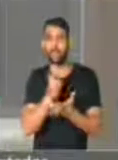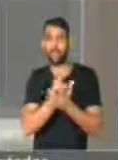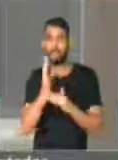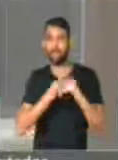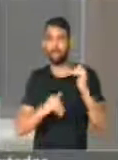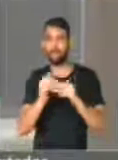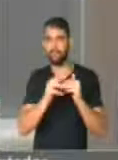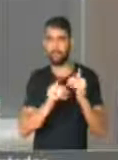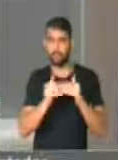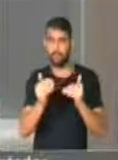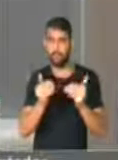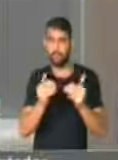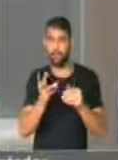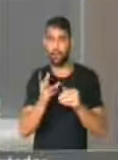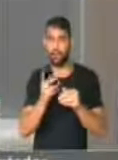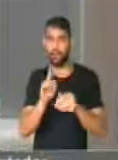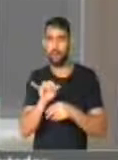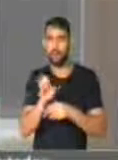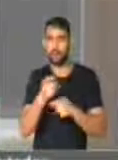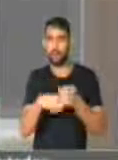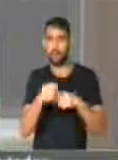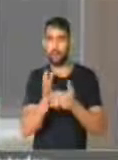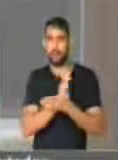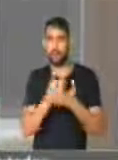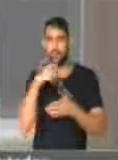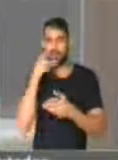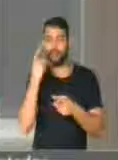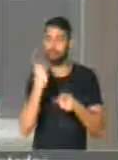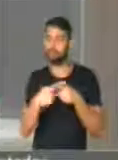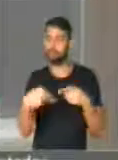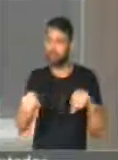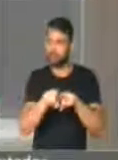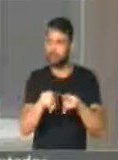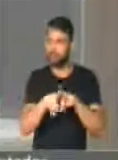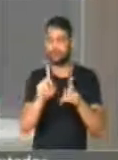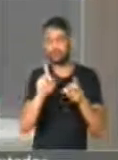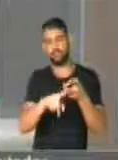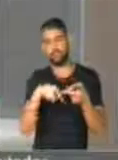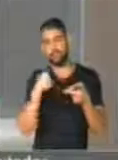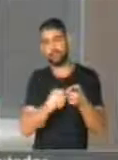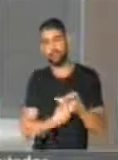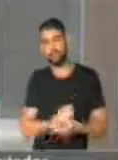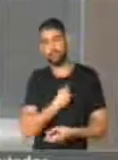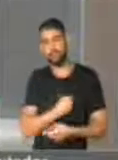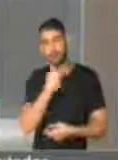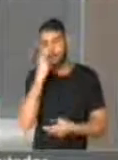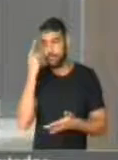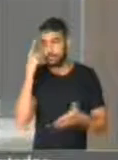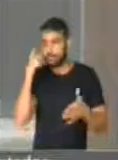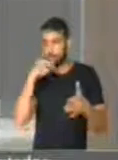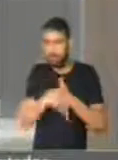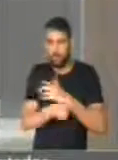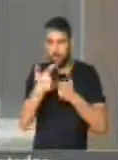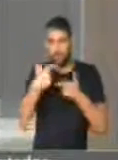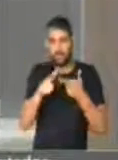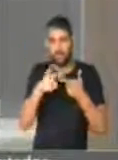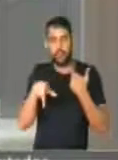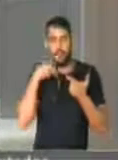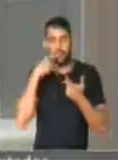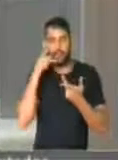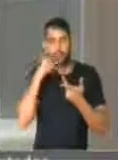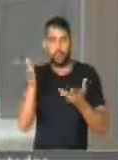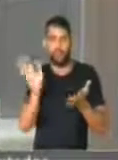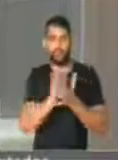praticou abuso de poder econômico e político. Então, nós vivemos uma profunda crise.